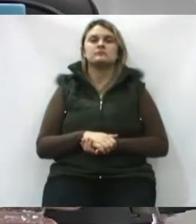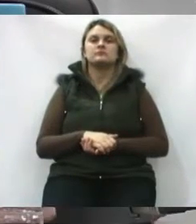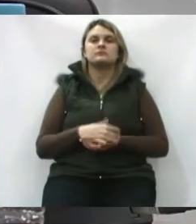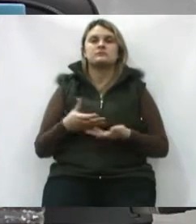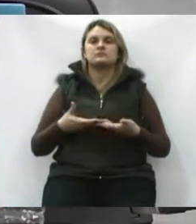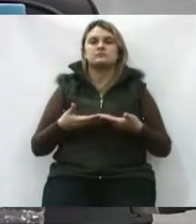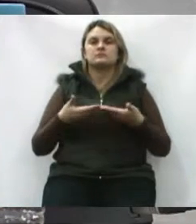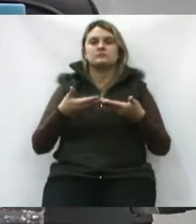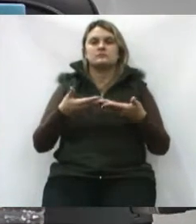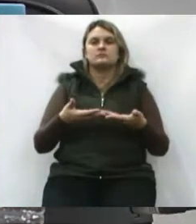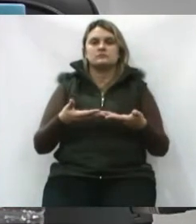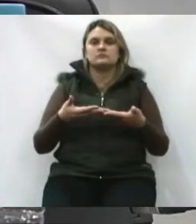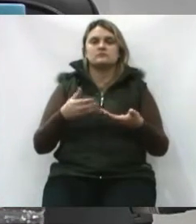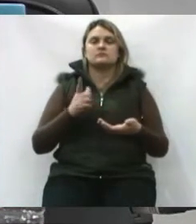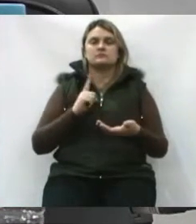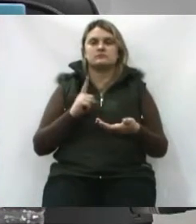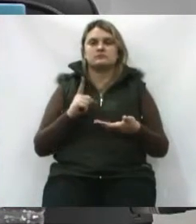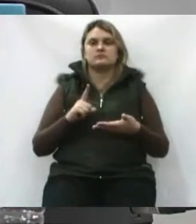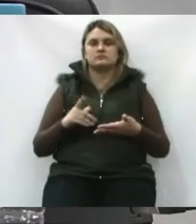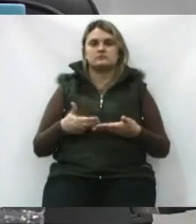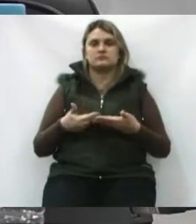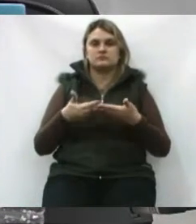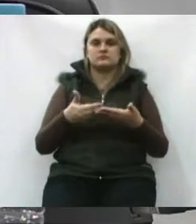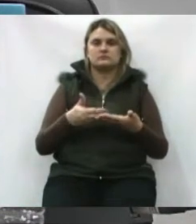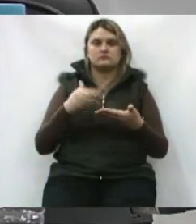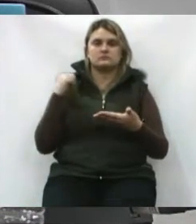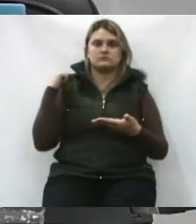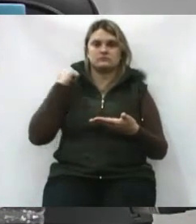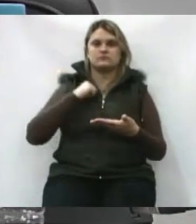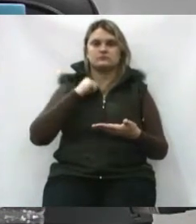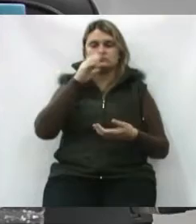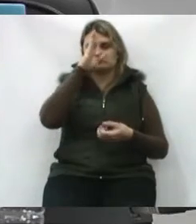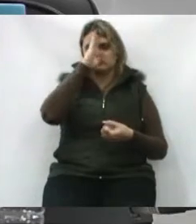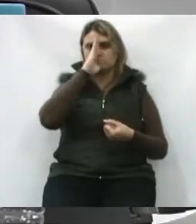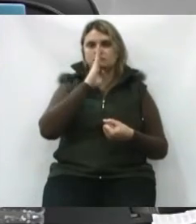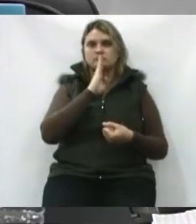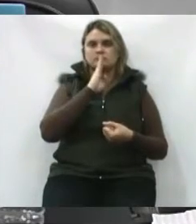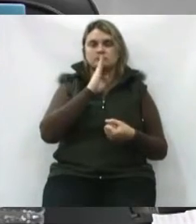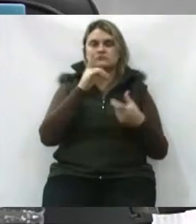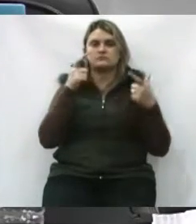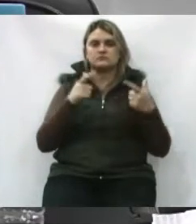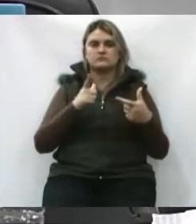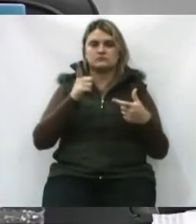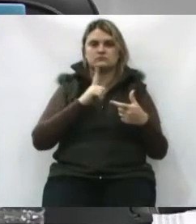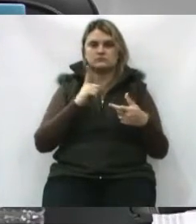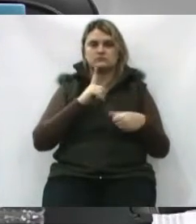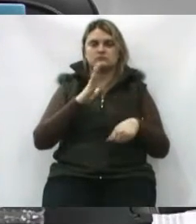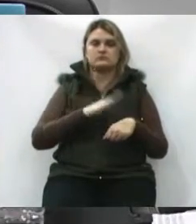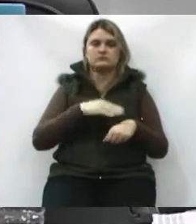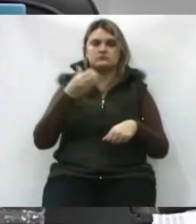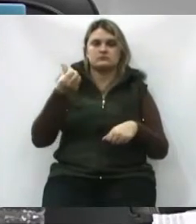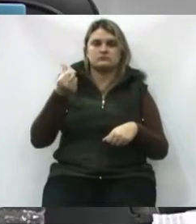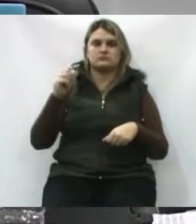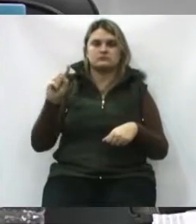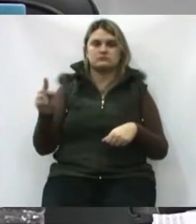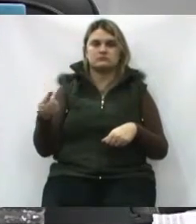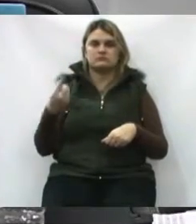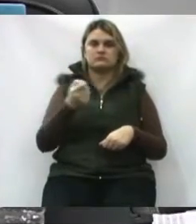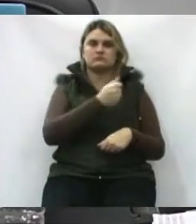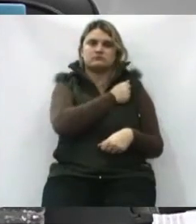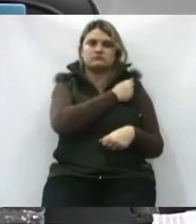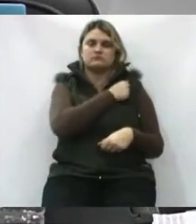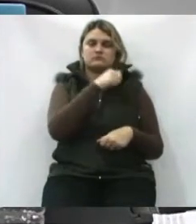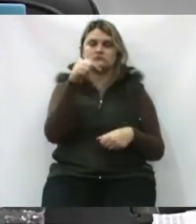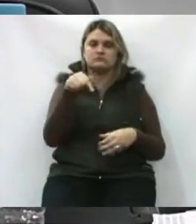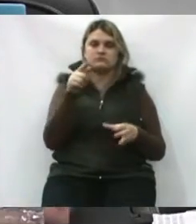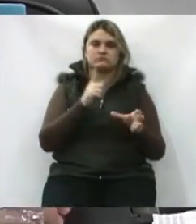oferecendo, sendo as bolsas gratuitas, aonde vinha mais de seis mil alunos aqui para a